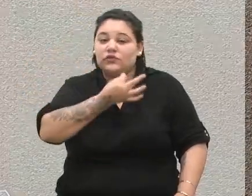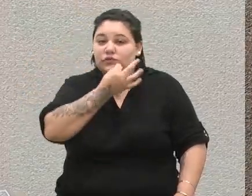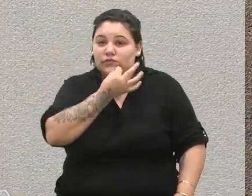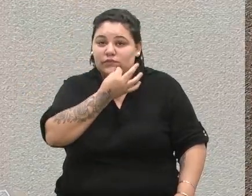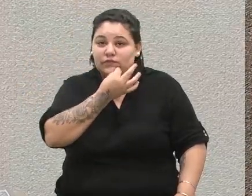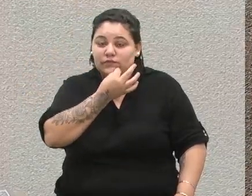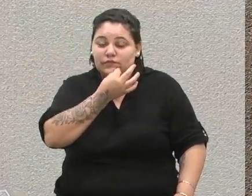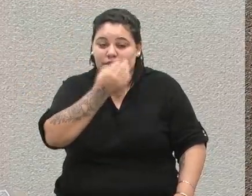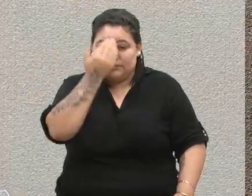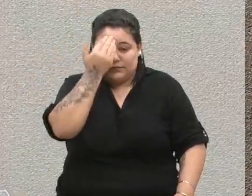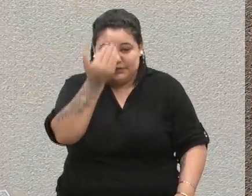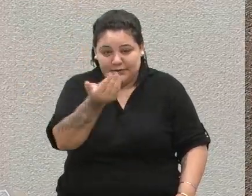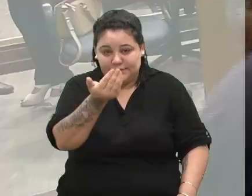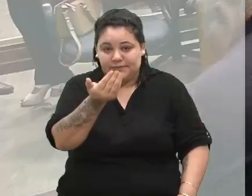Obrigado, presidente.